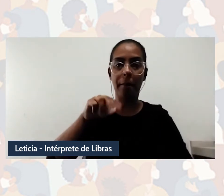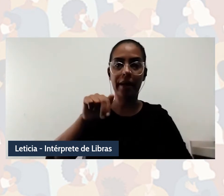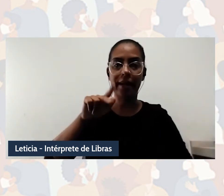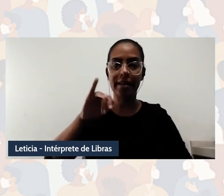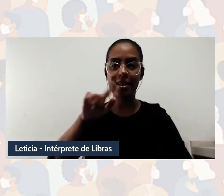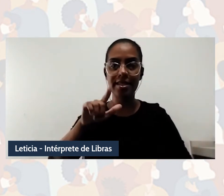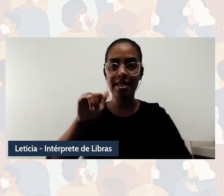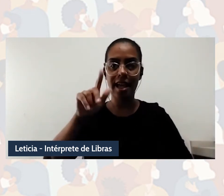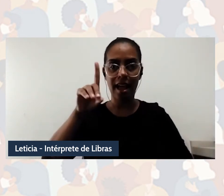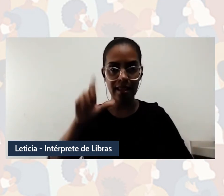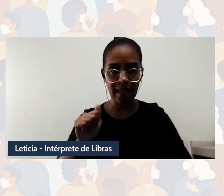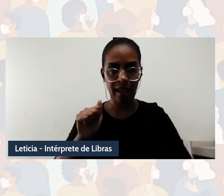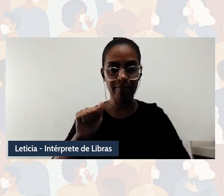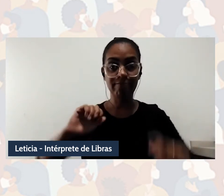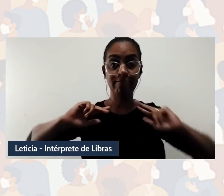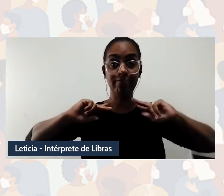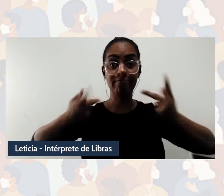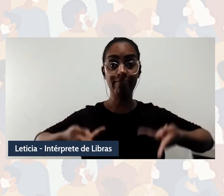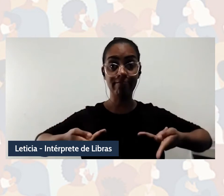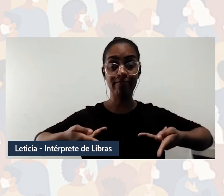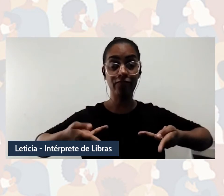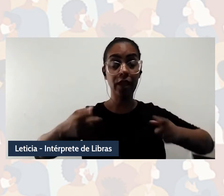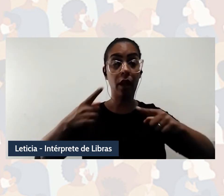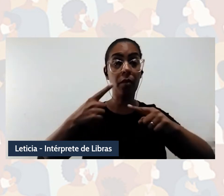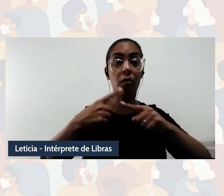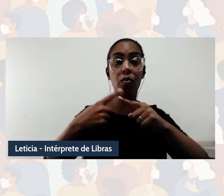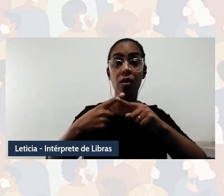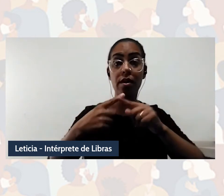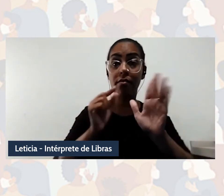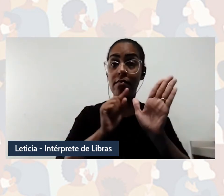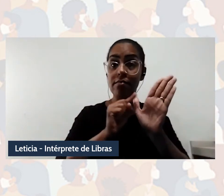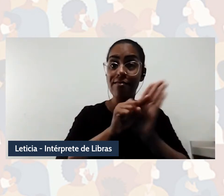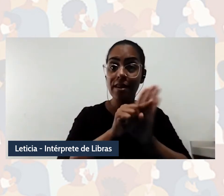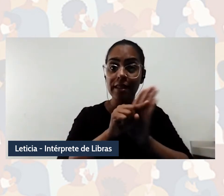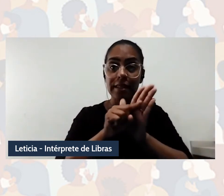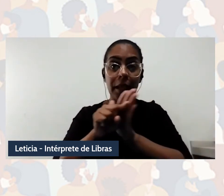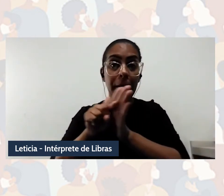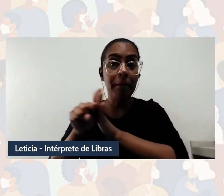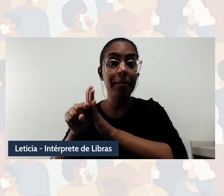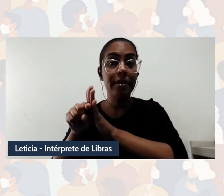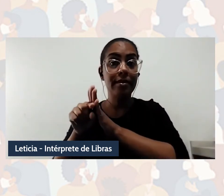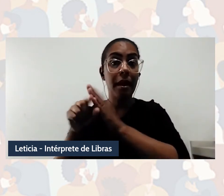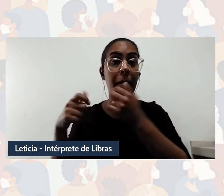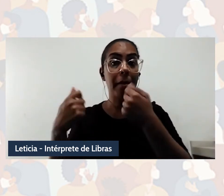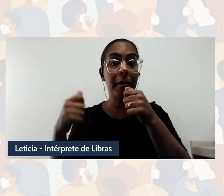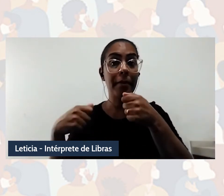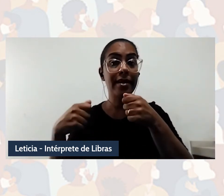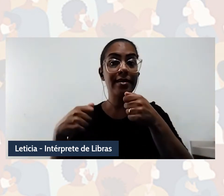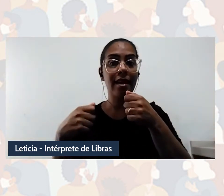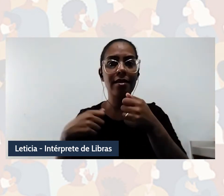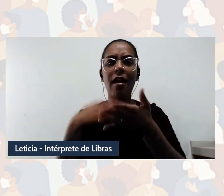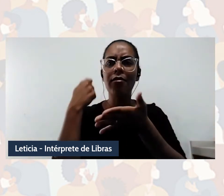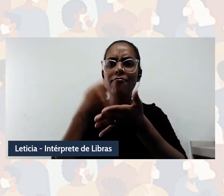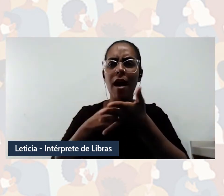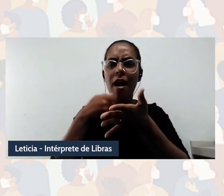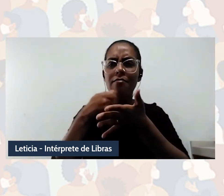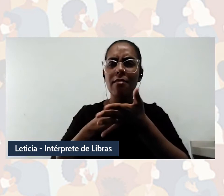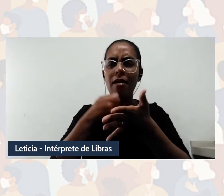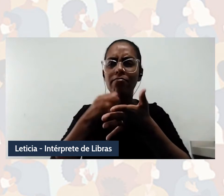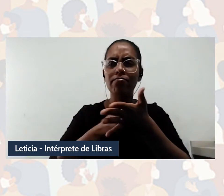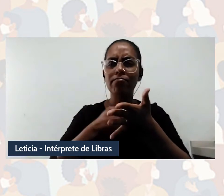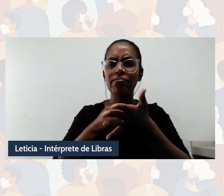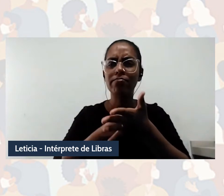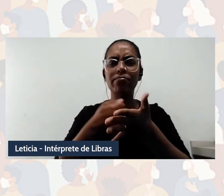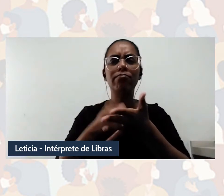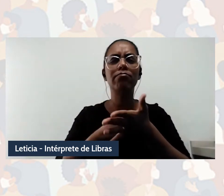é importante que a pesquisa também se enganche nessa luta de reumanização, que na